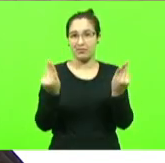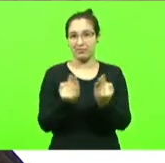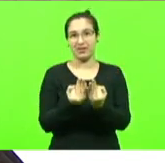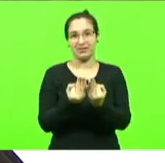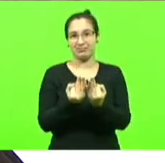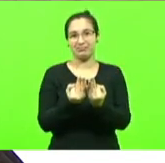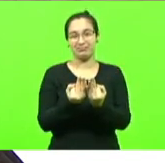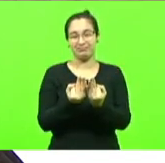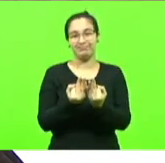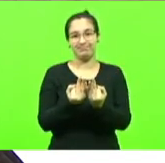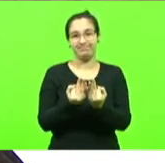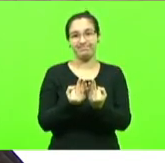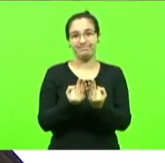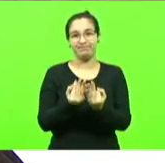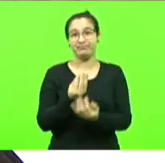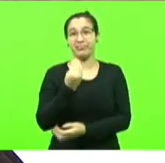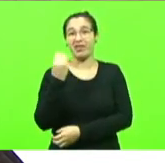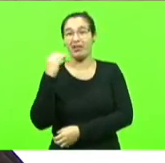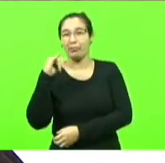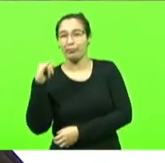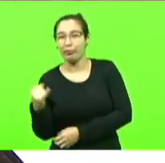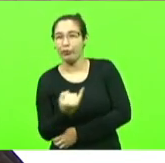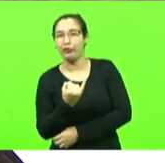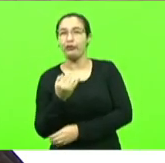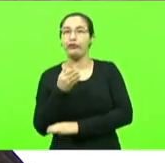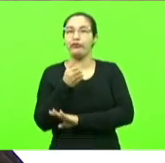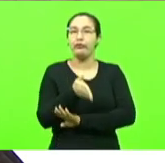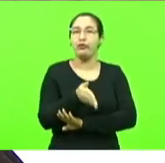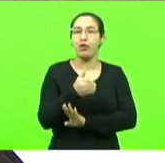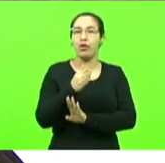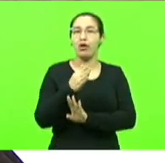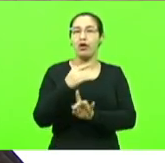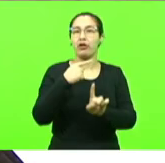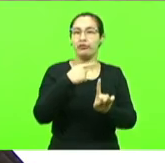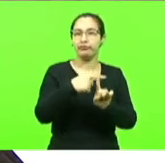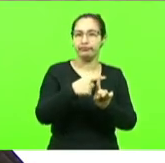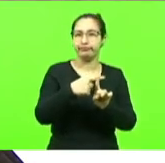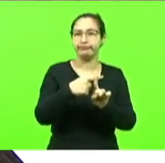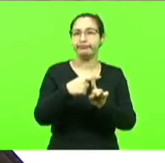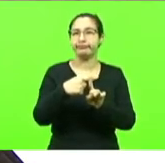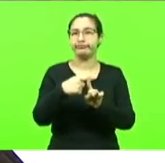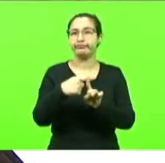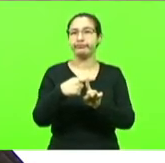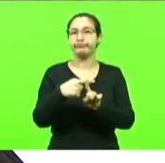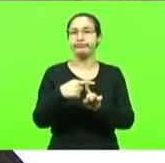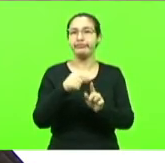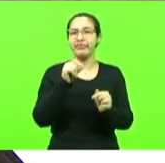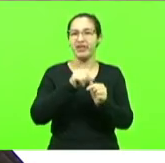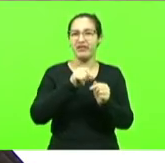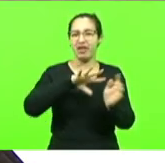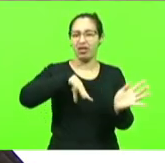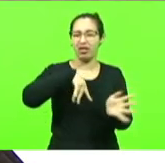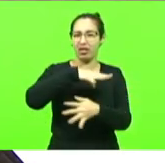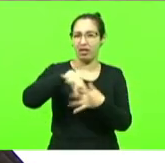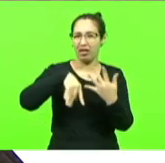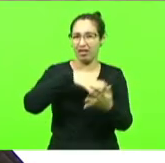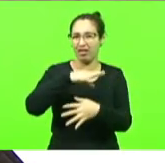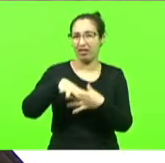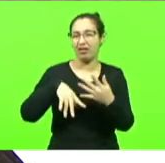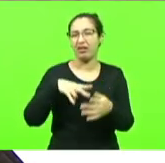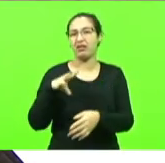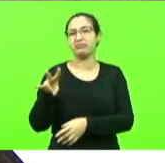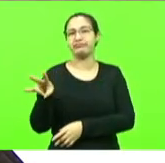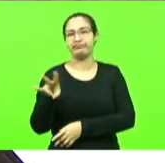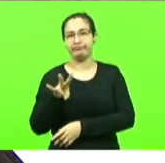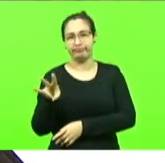e aí aproveitam a situação para ir na igreja fazer essa vagabundagem essa viadagem